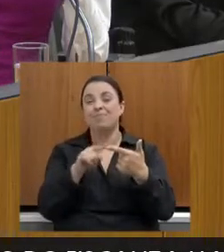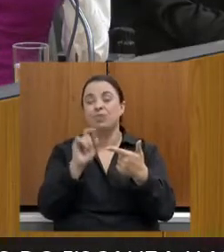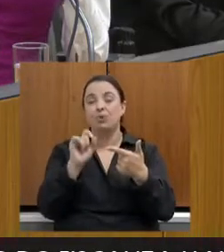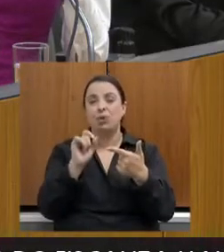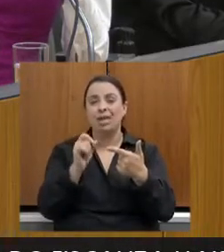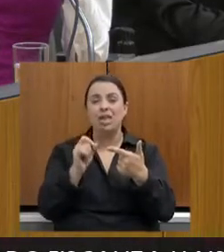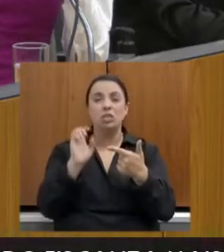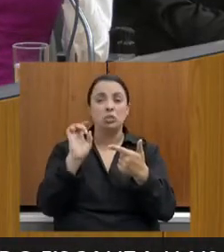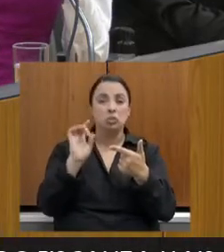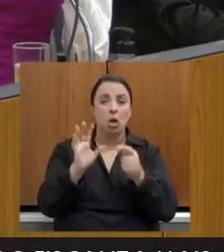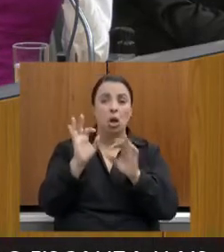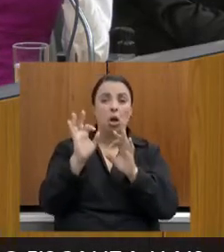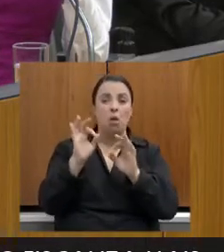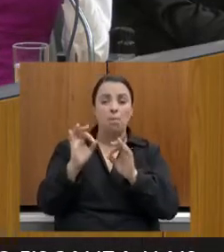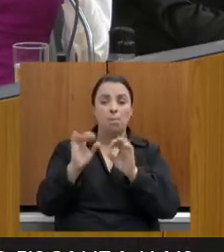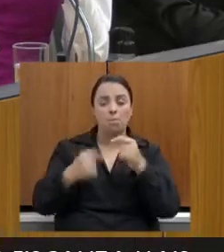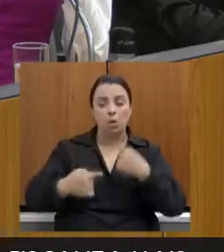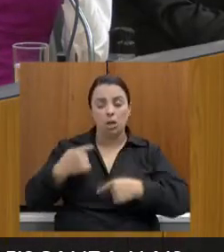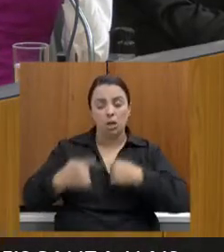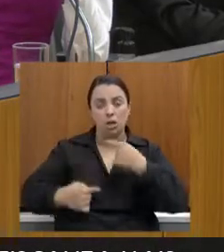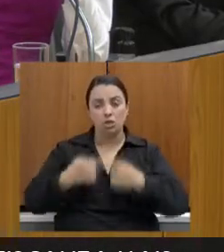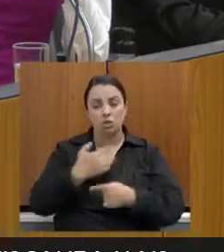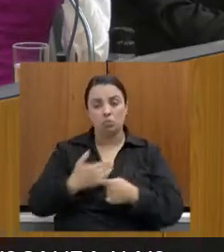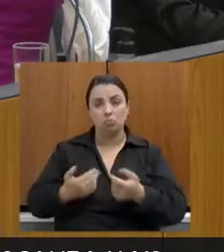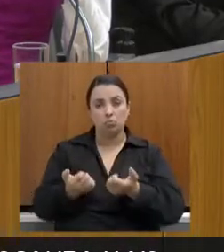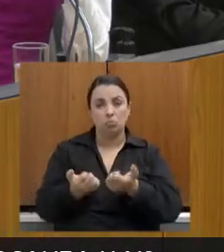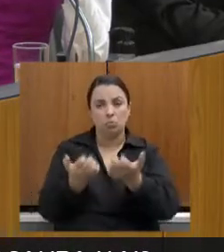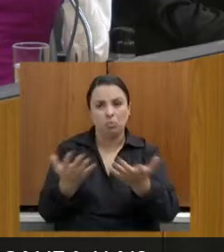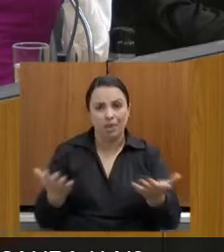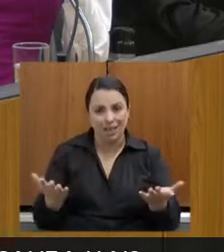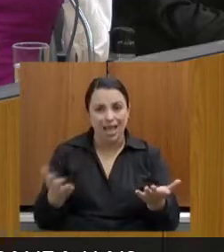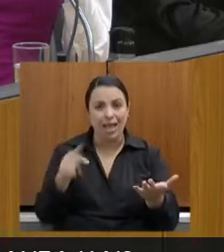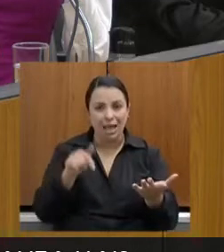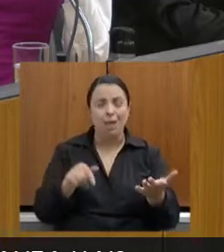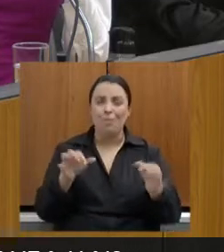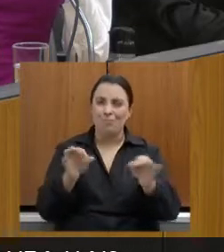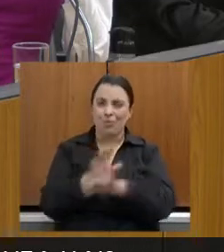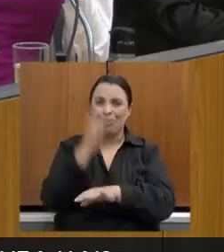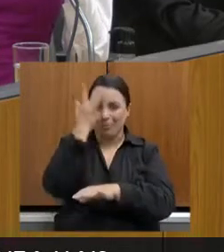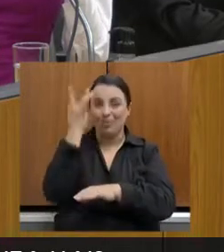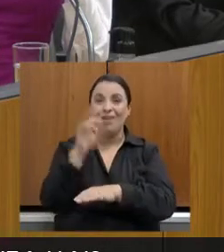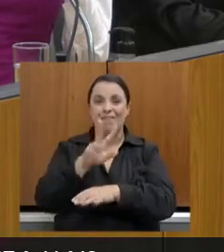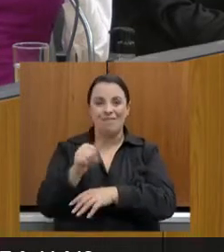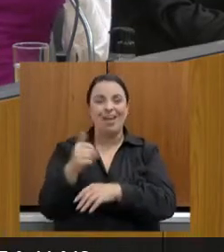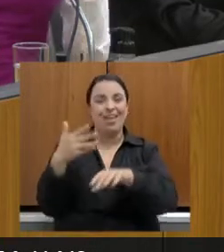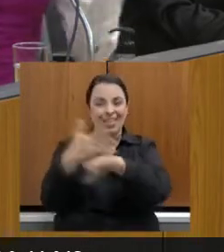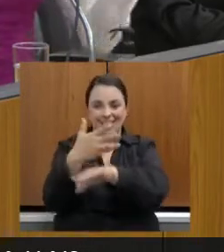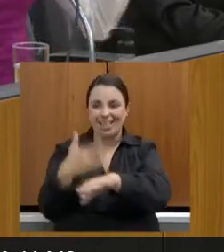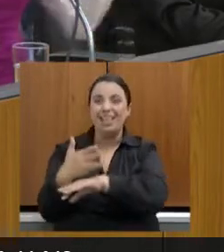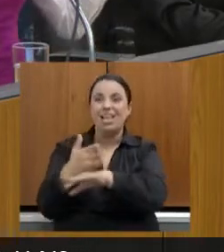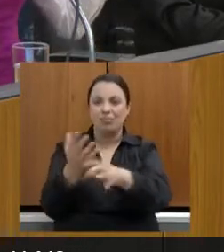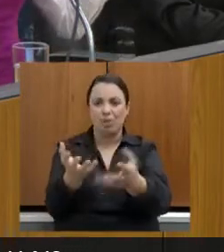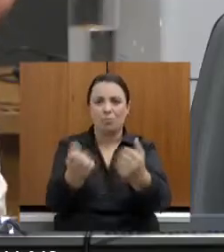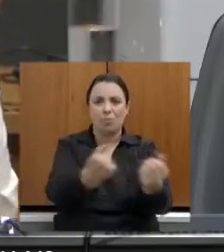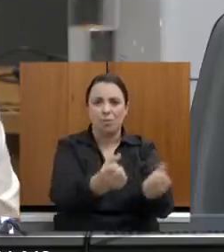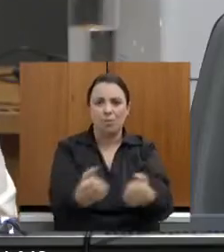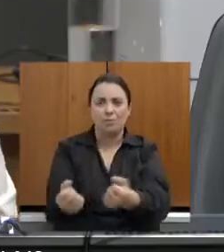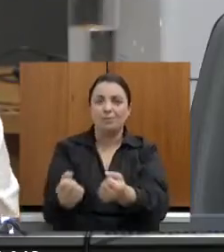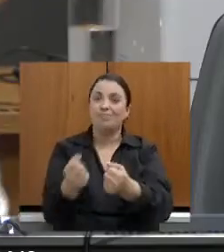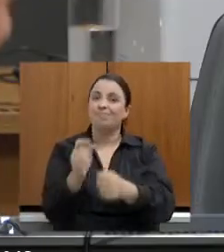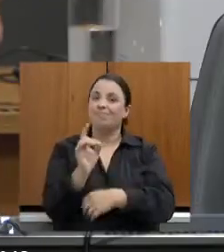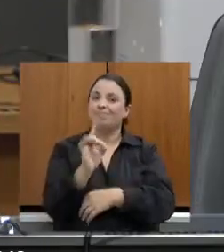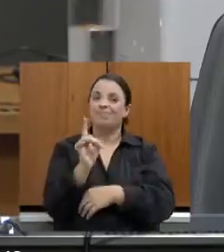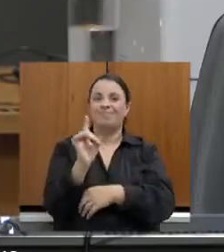não significa que você está oferecendo que as pessoas vão acessar, que as pessoas vão ter interesse, porque já está registrado que